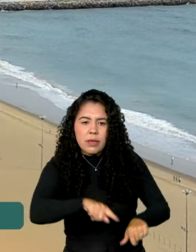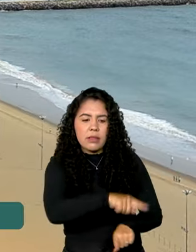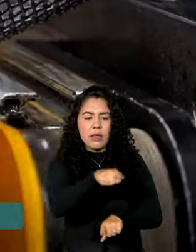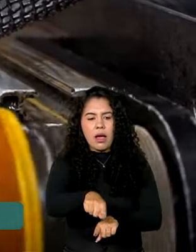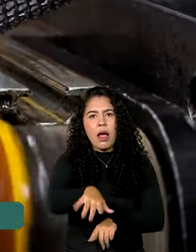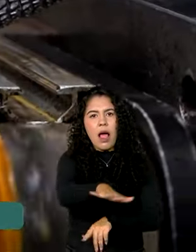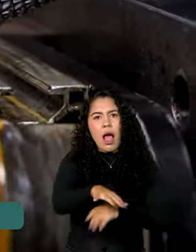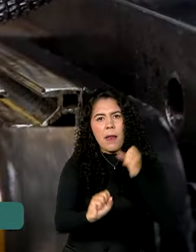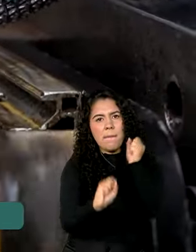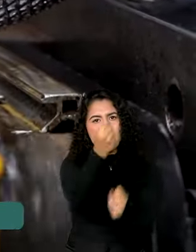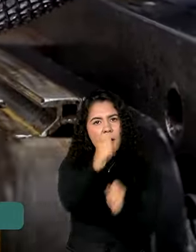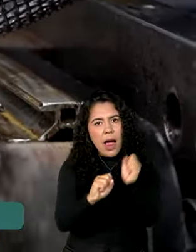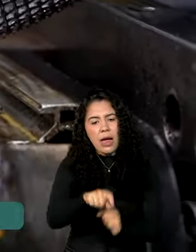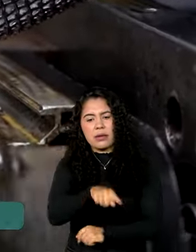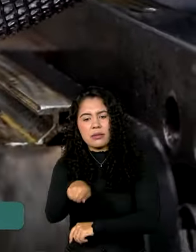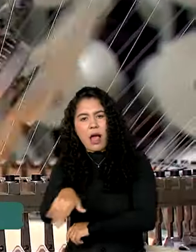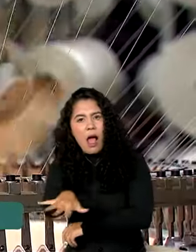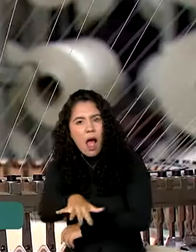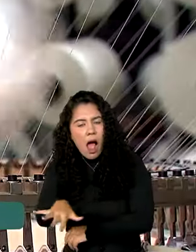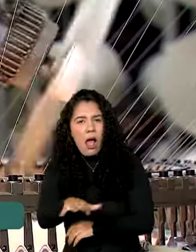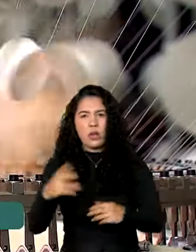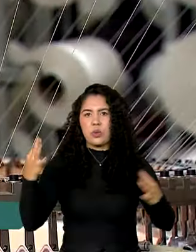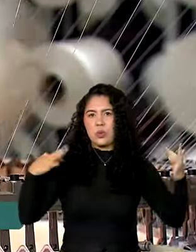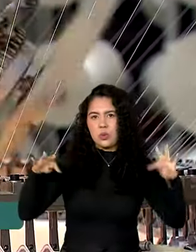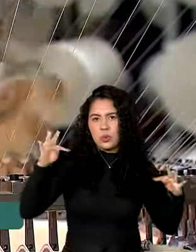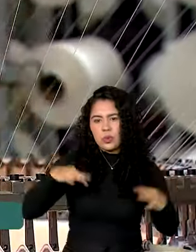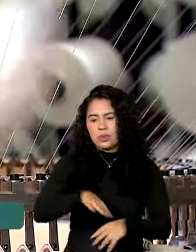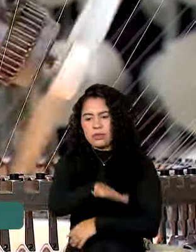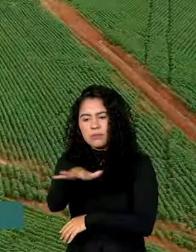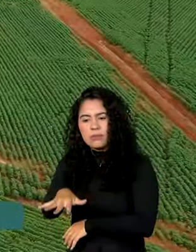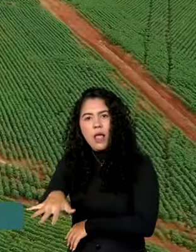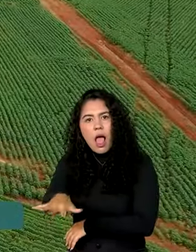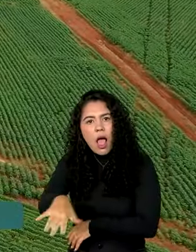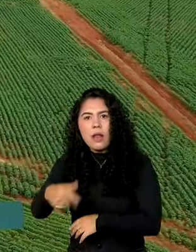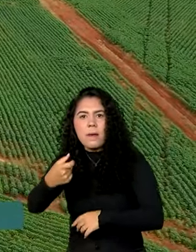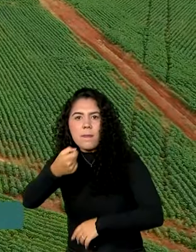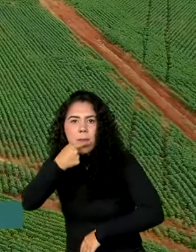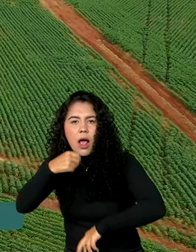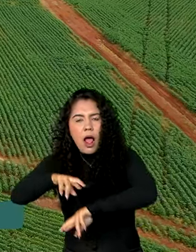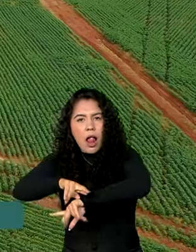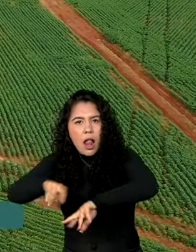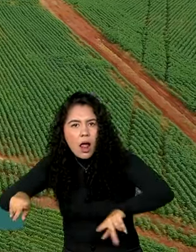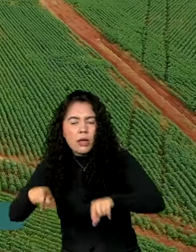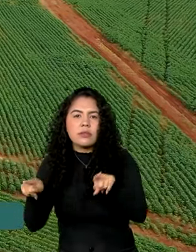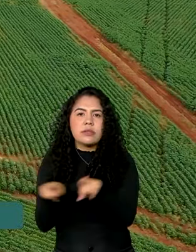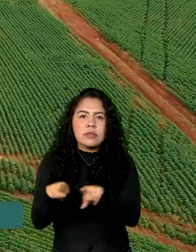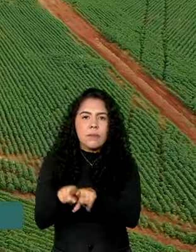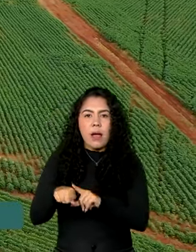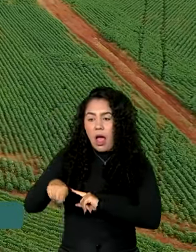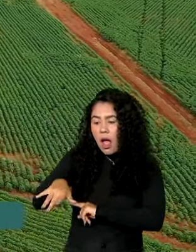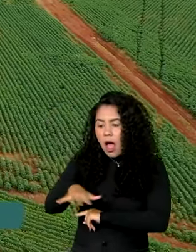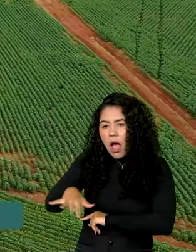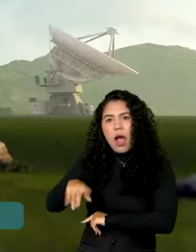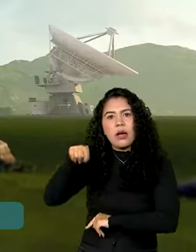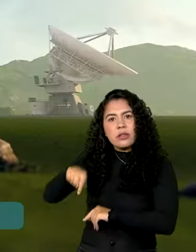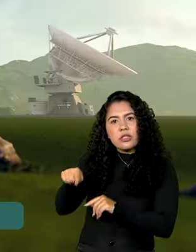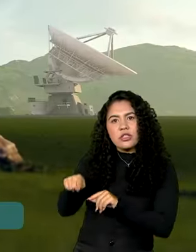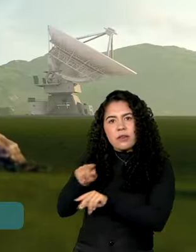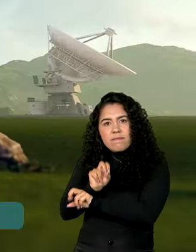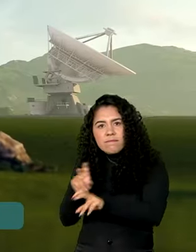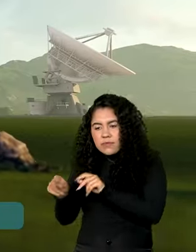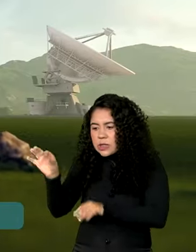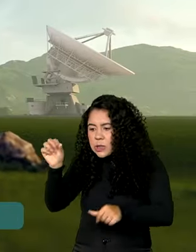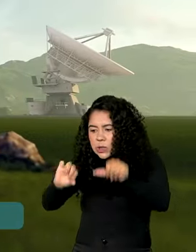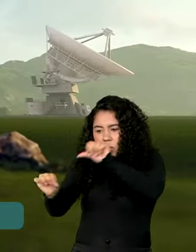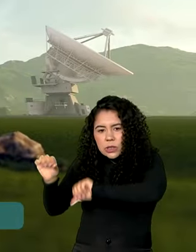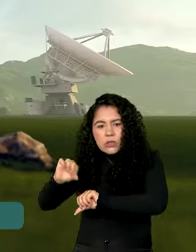turismo, medicamentos, o setor têxtil, o setor de fertilizantes e